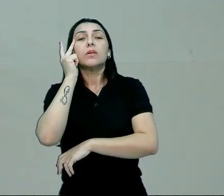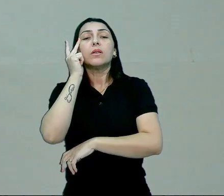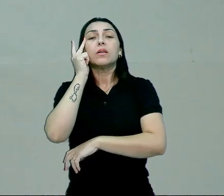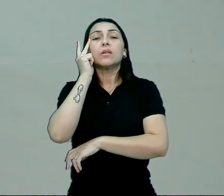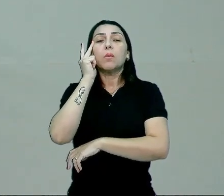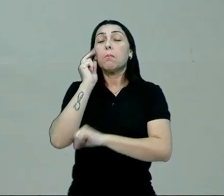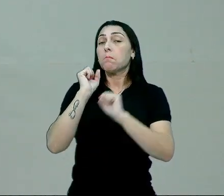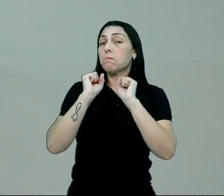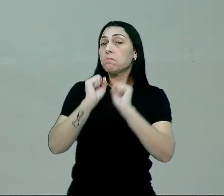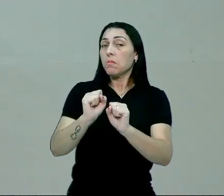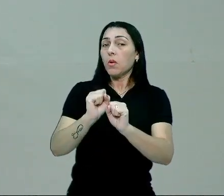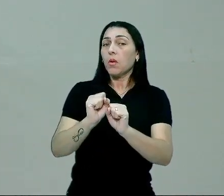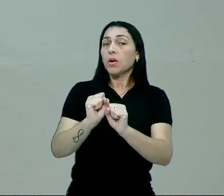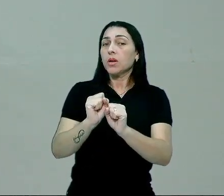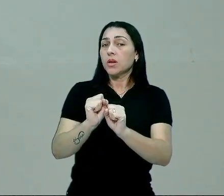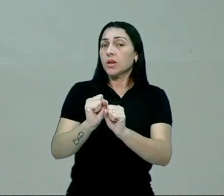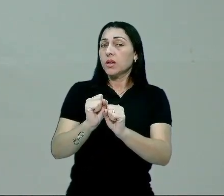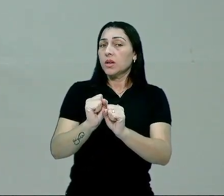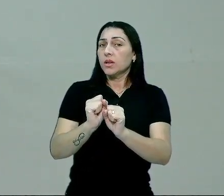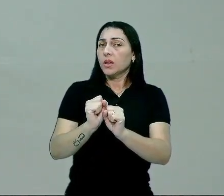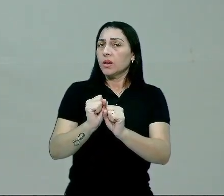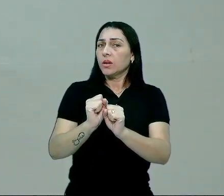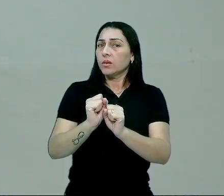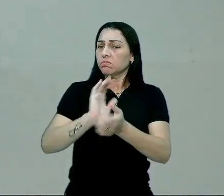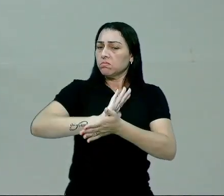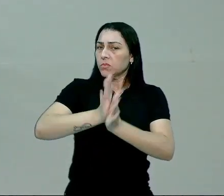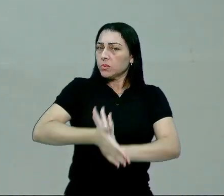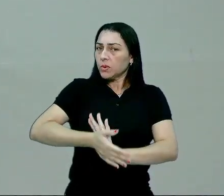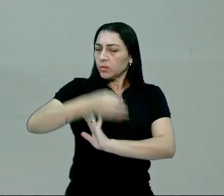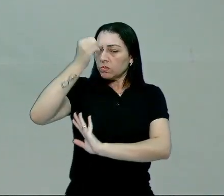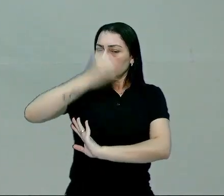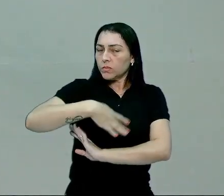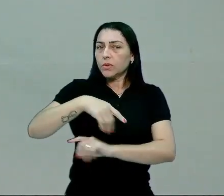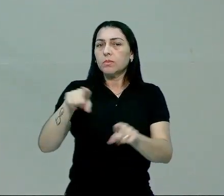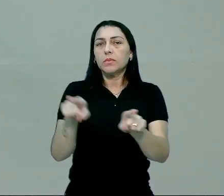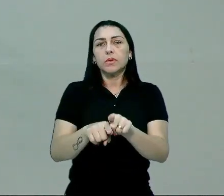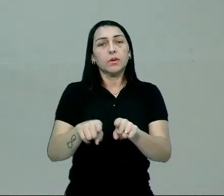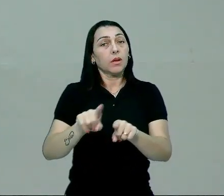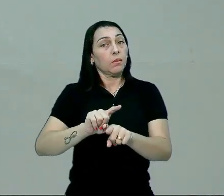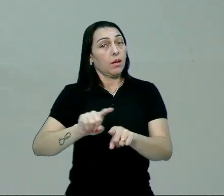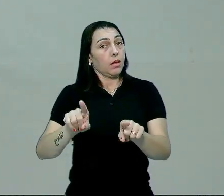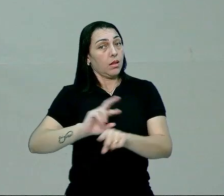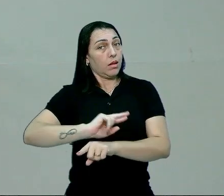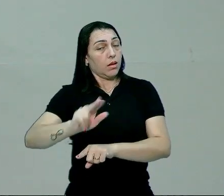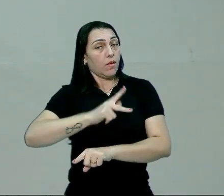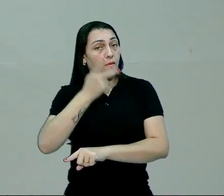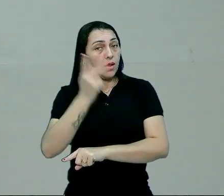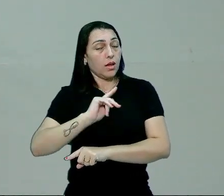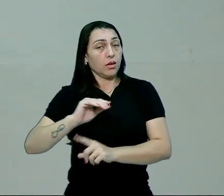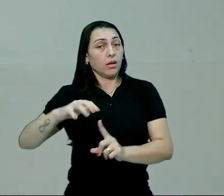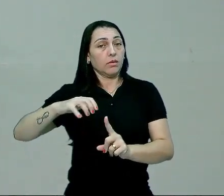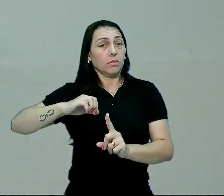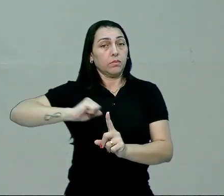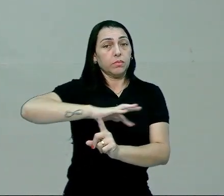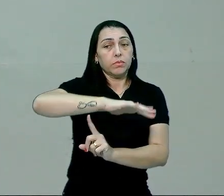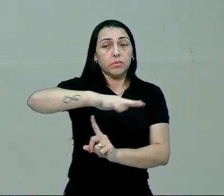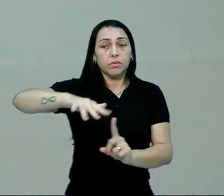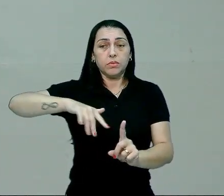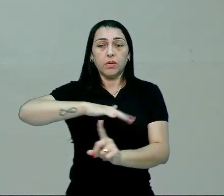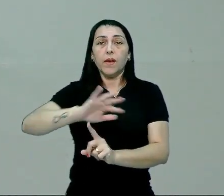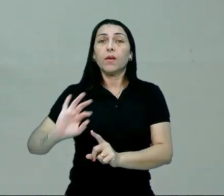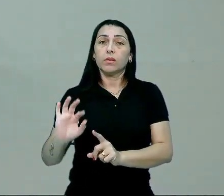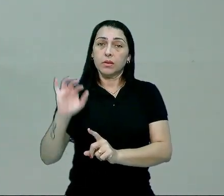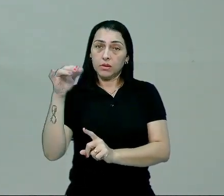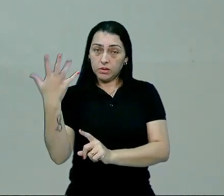digamos assim, elas podem vir a ser maltratadas. Mas também não estou afirmando que esse tipo de situação, ela não vem a